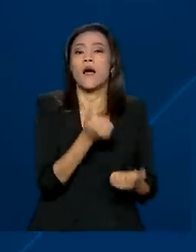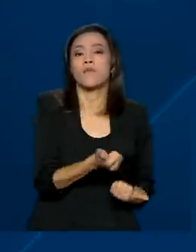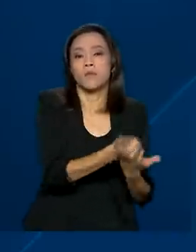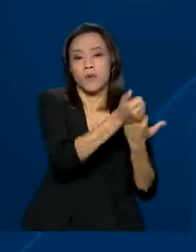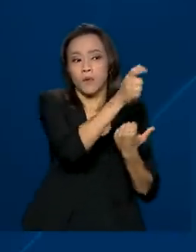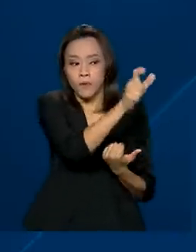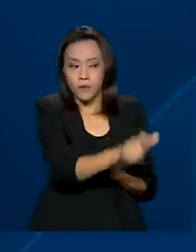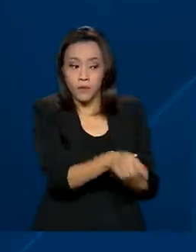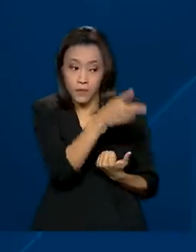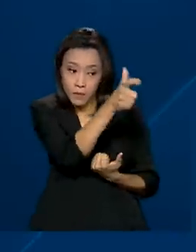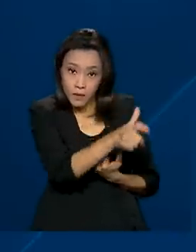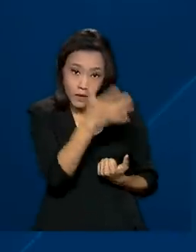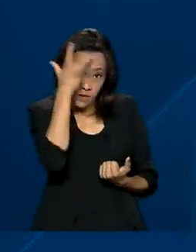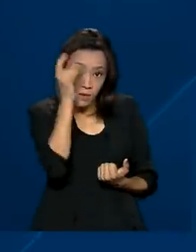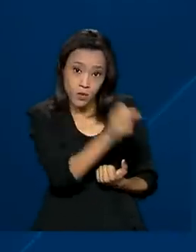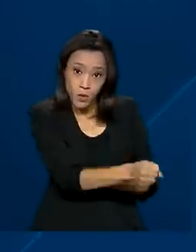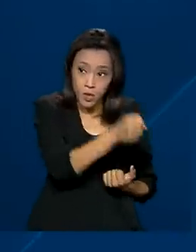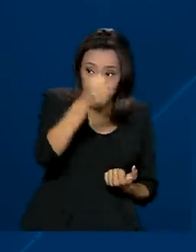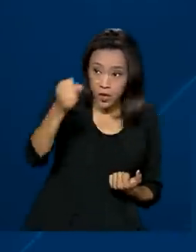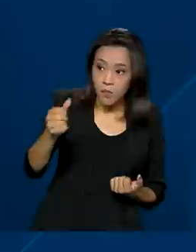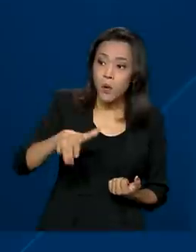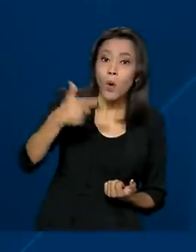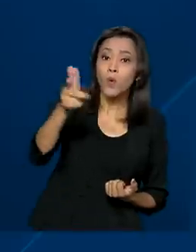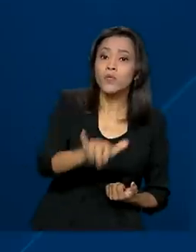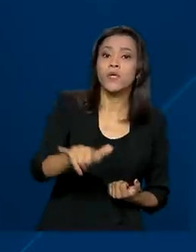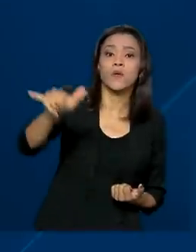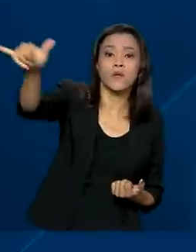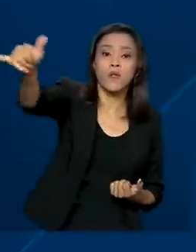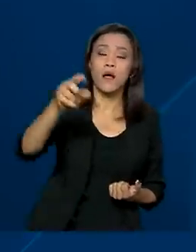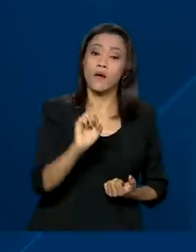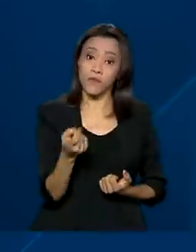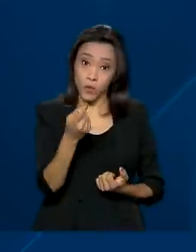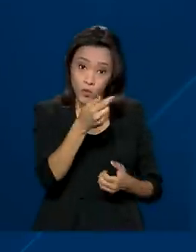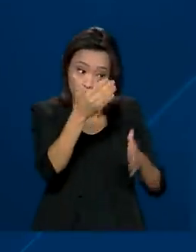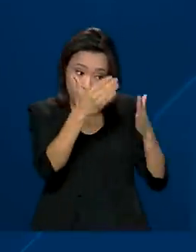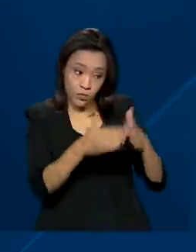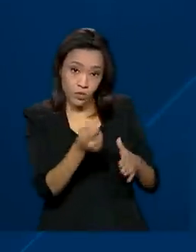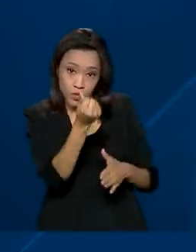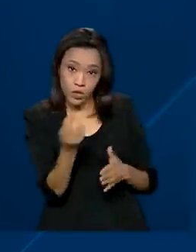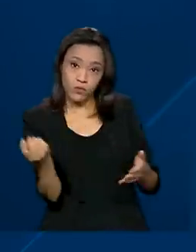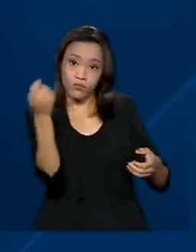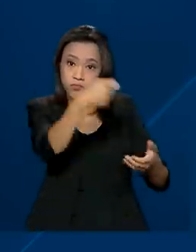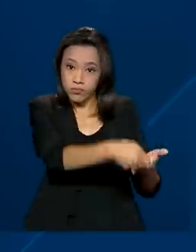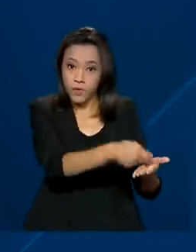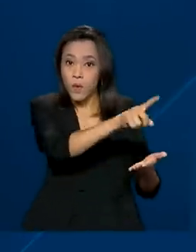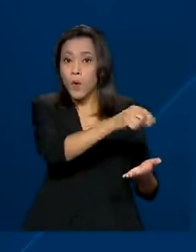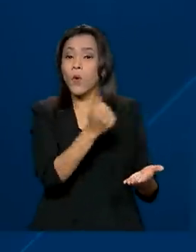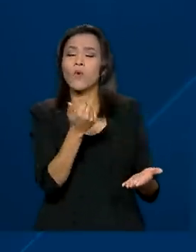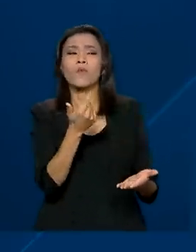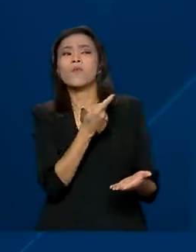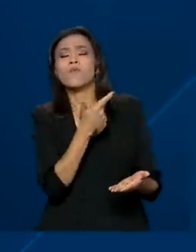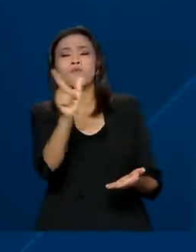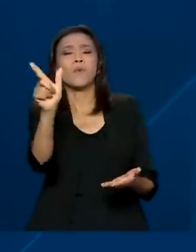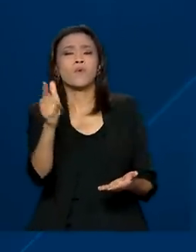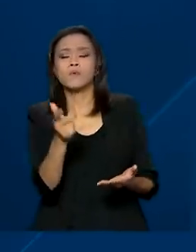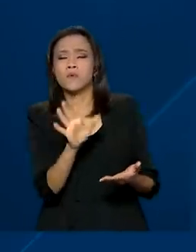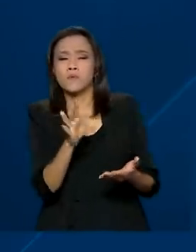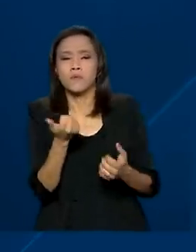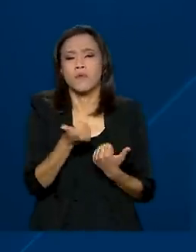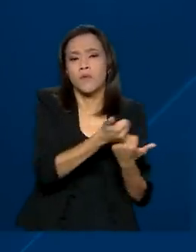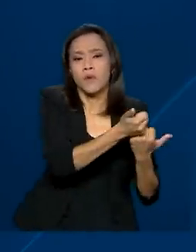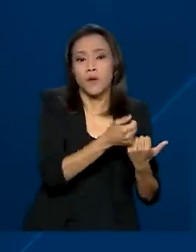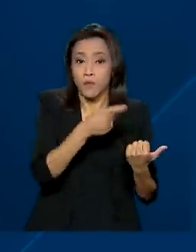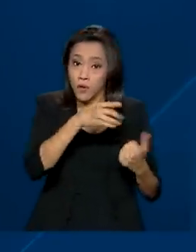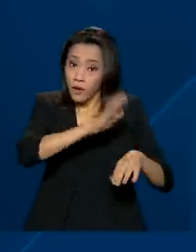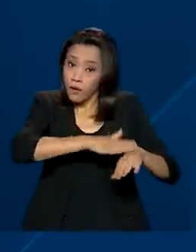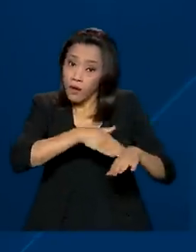outro voo disponível, reembolso integral ou execução do serviço por outra modalidade de transporte, sendo que a escolha é